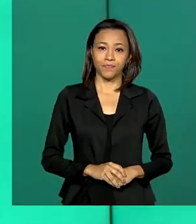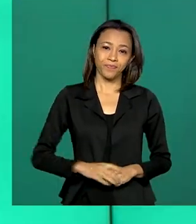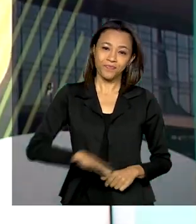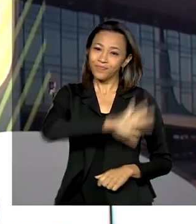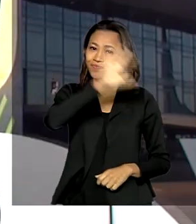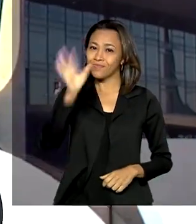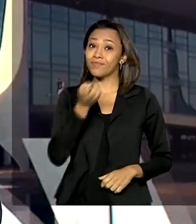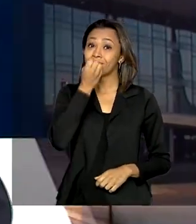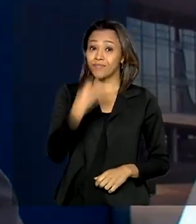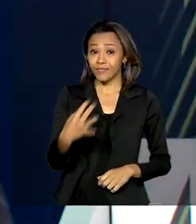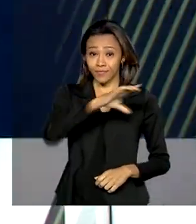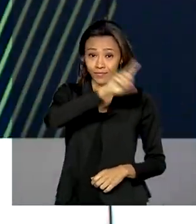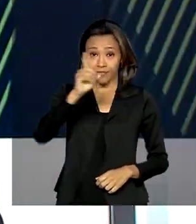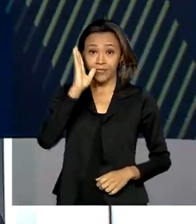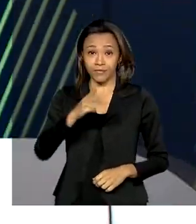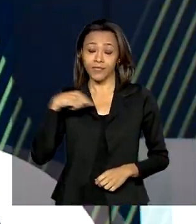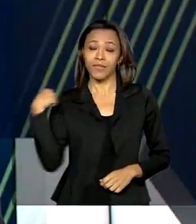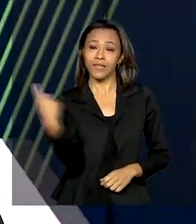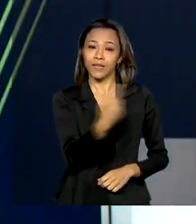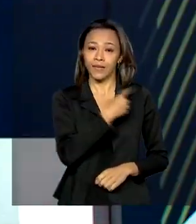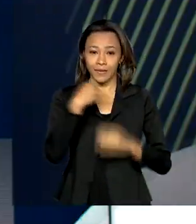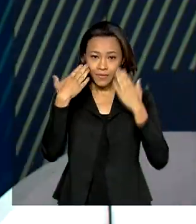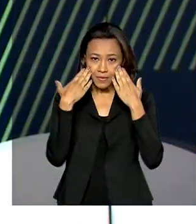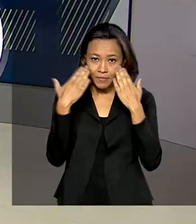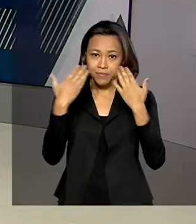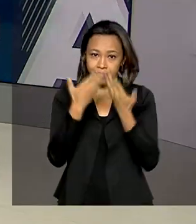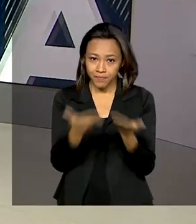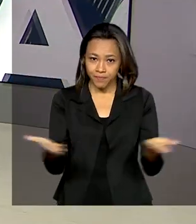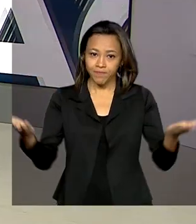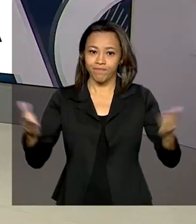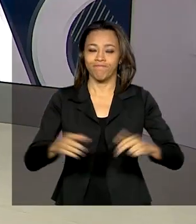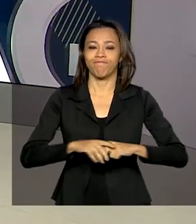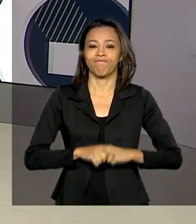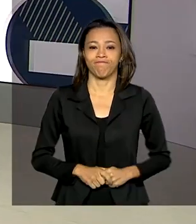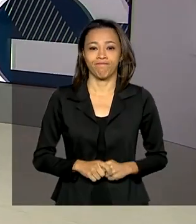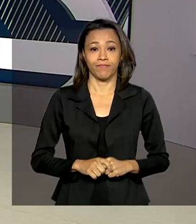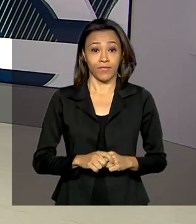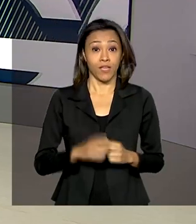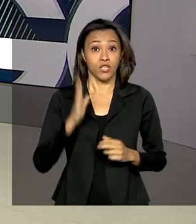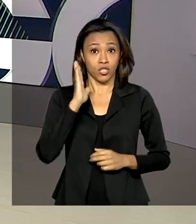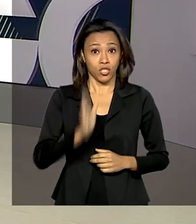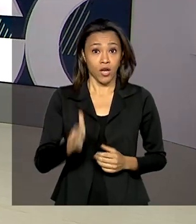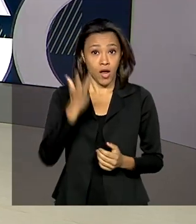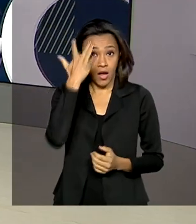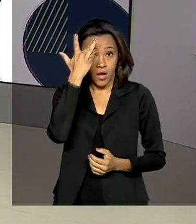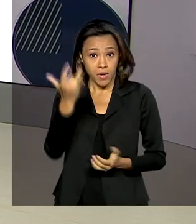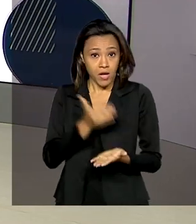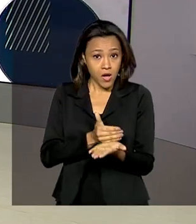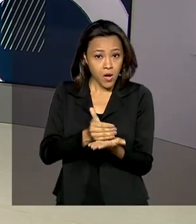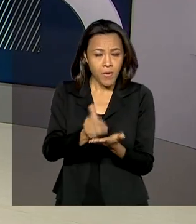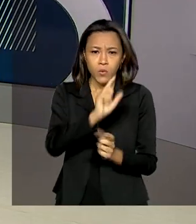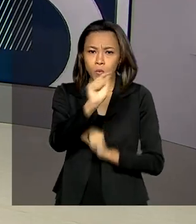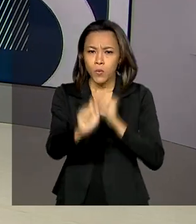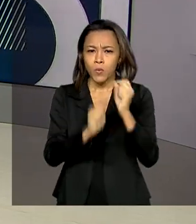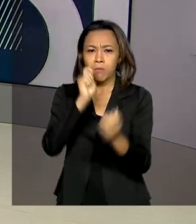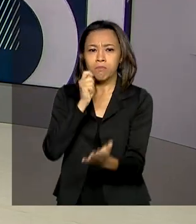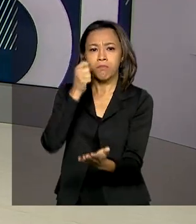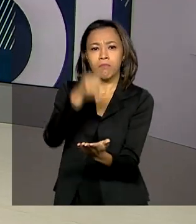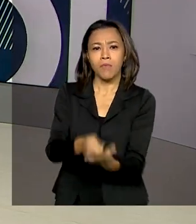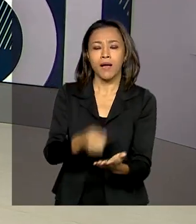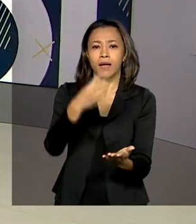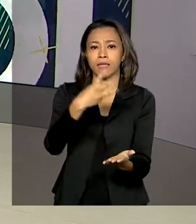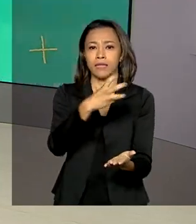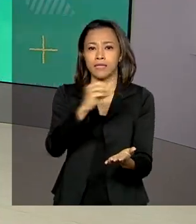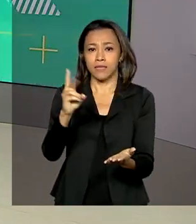Olá, bom dia. Já estamos no ar com o governo agora. Começa a ser paga amanhã a parcela extra de R$ 300